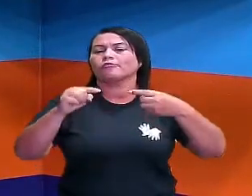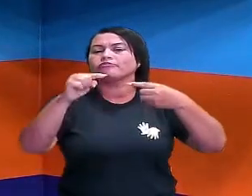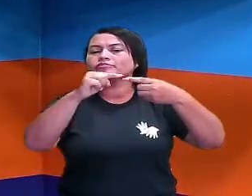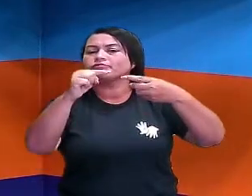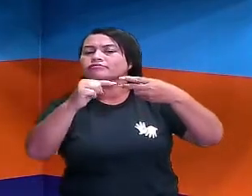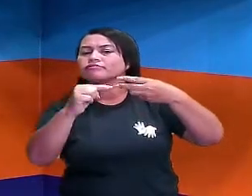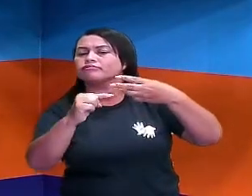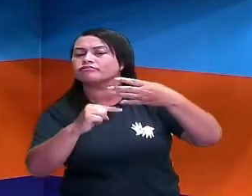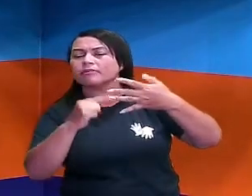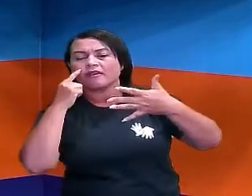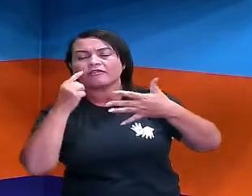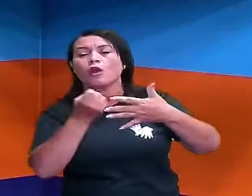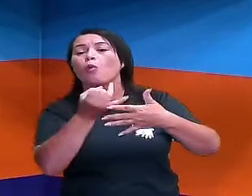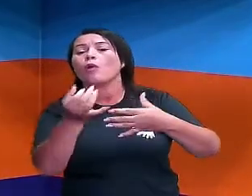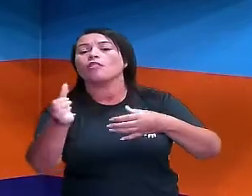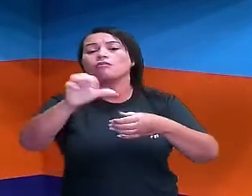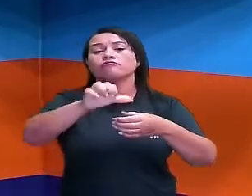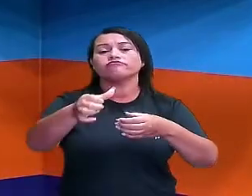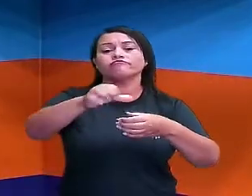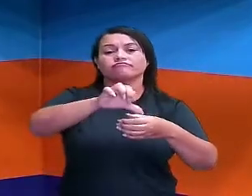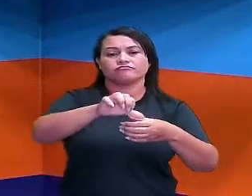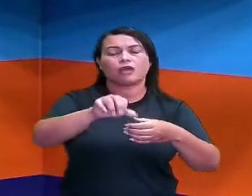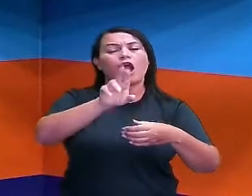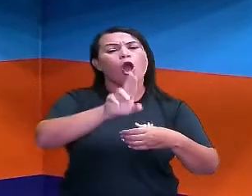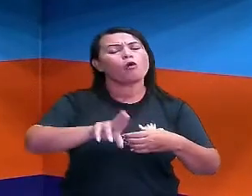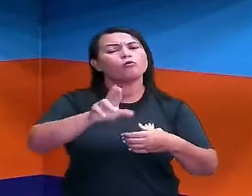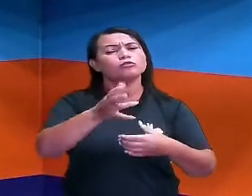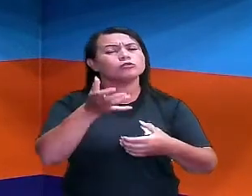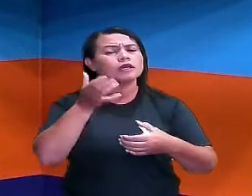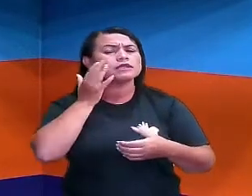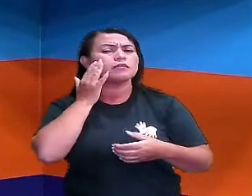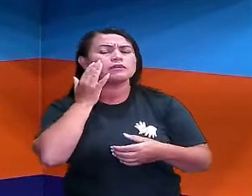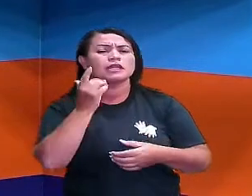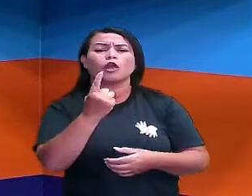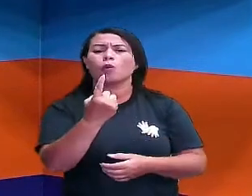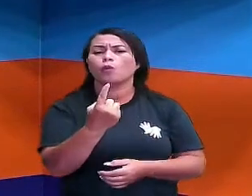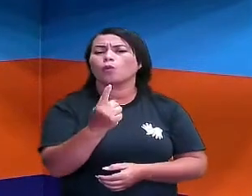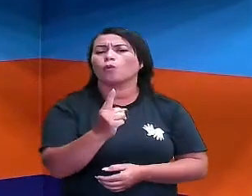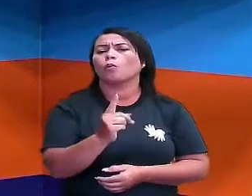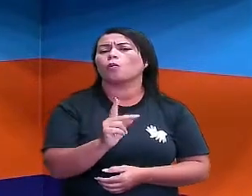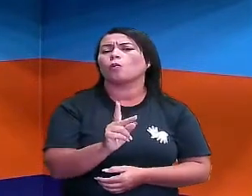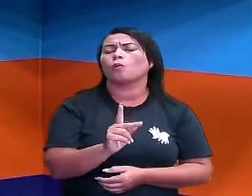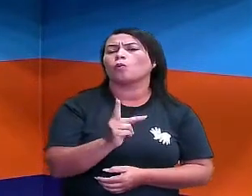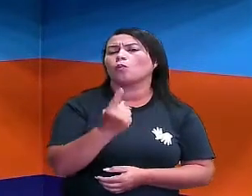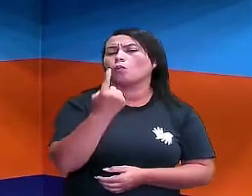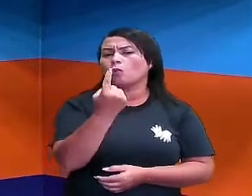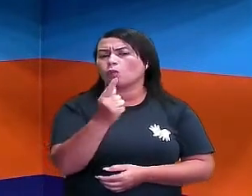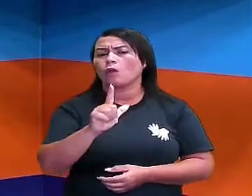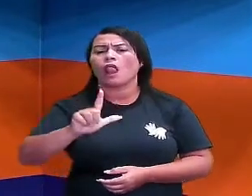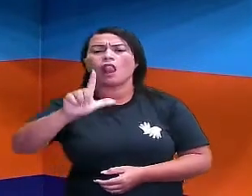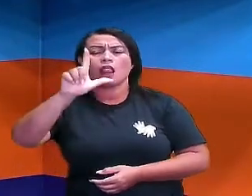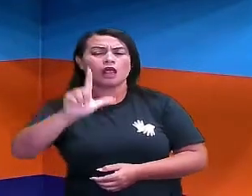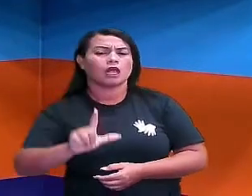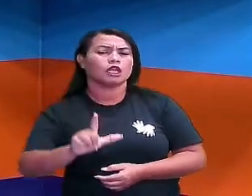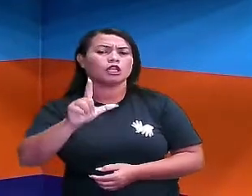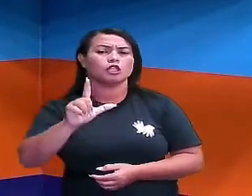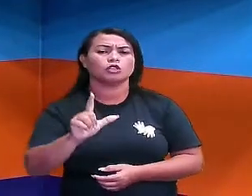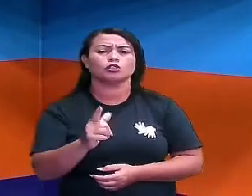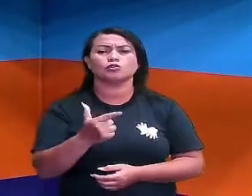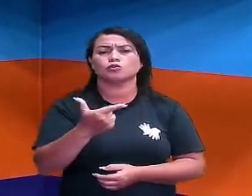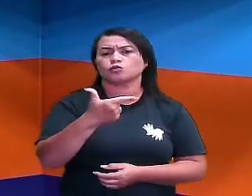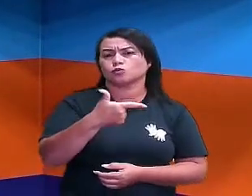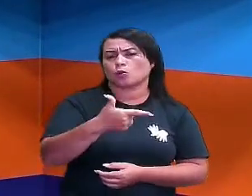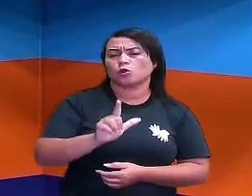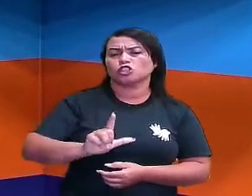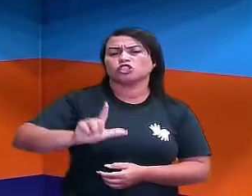aí, eu utilizo quando eu quero saber se tem um litro, dois litros, se tem meio litro, se tem 200 ml,